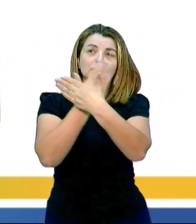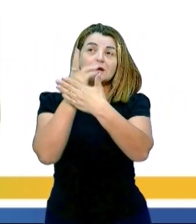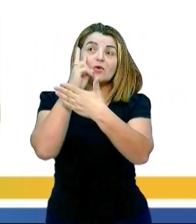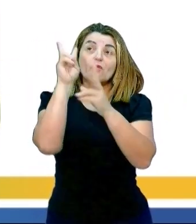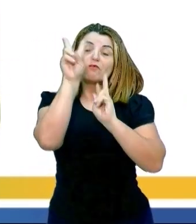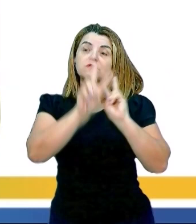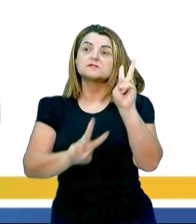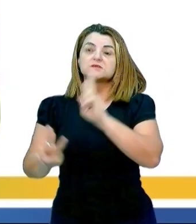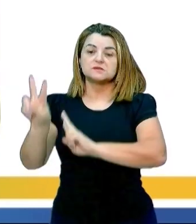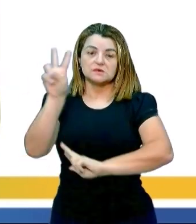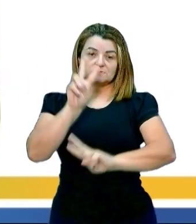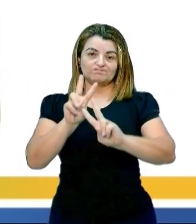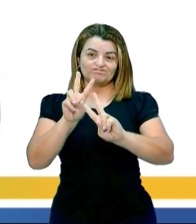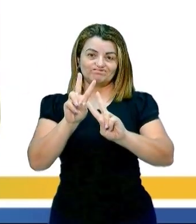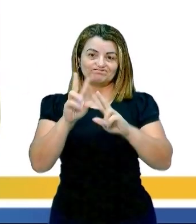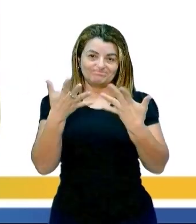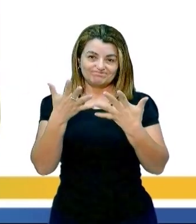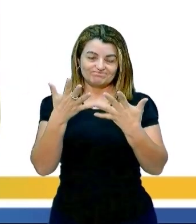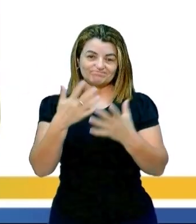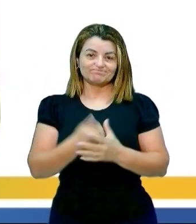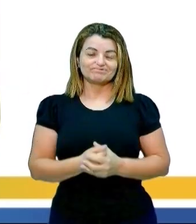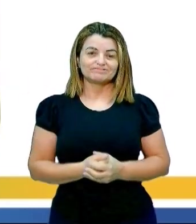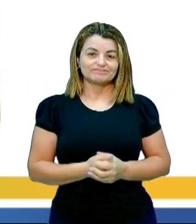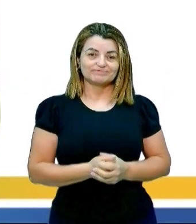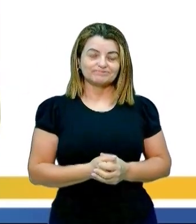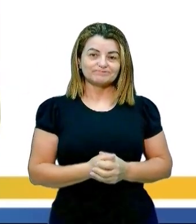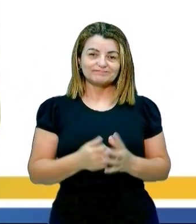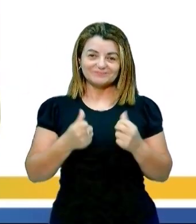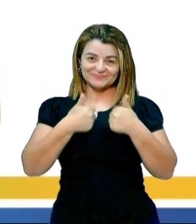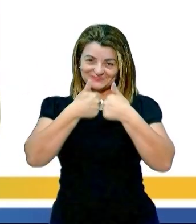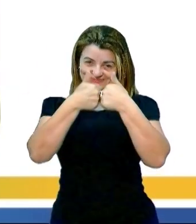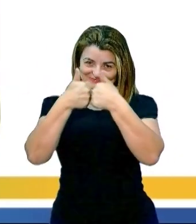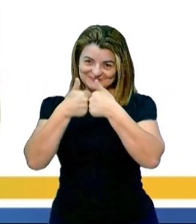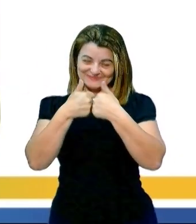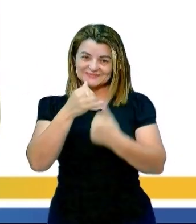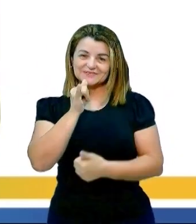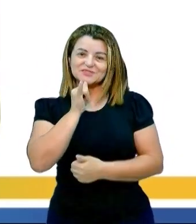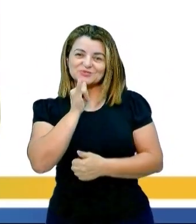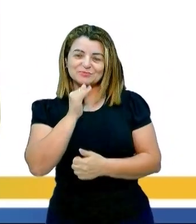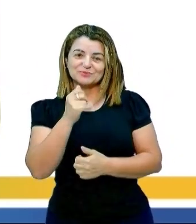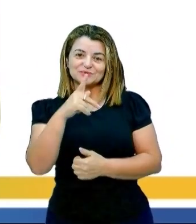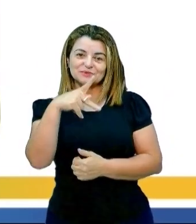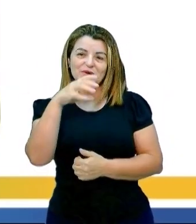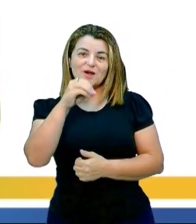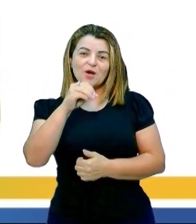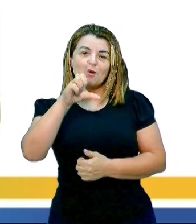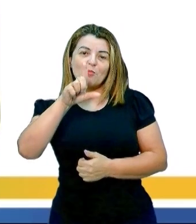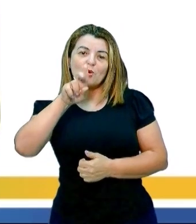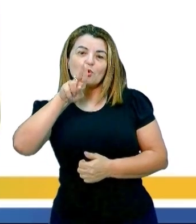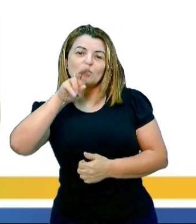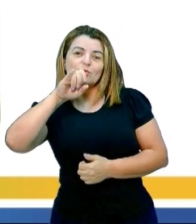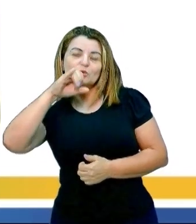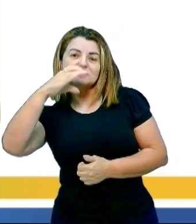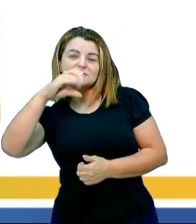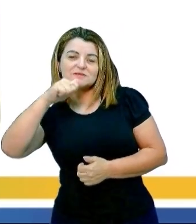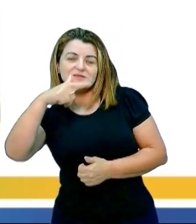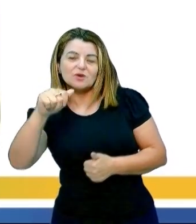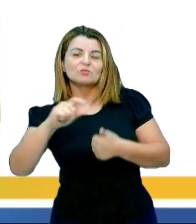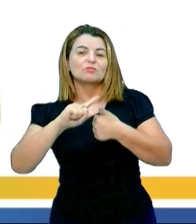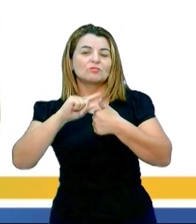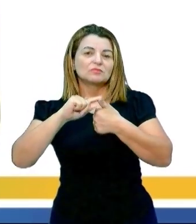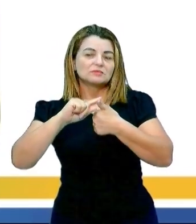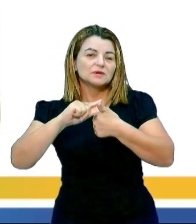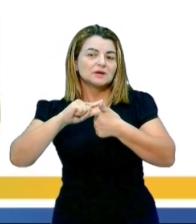ambiente. Ok? Tudo bem sobre os tipos de poluição? Lembrando, poluição atmosférica,